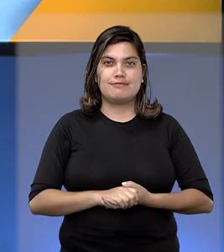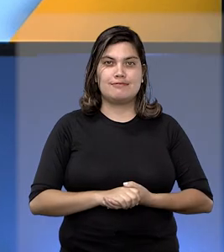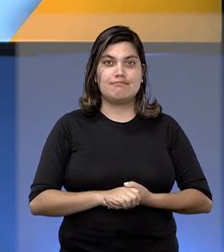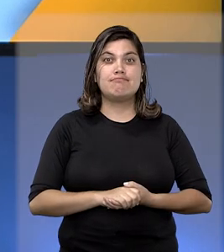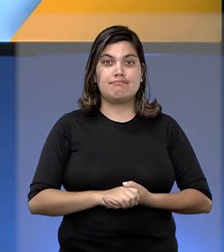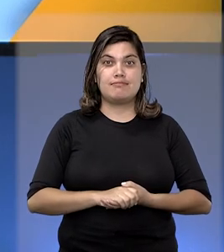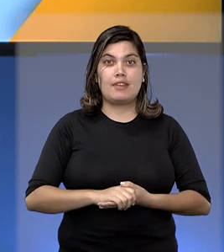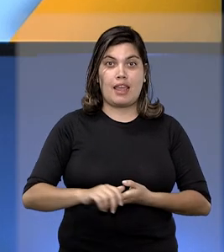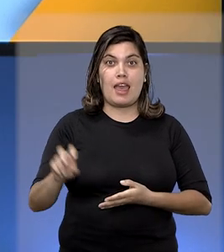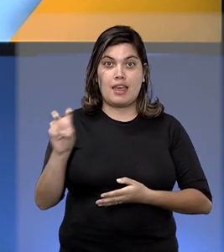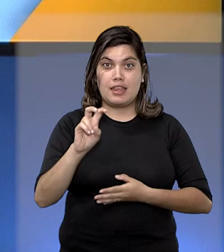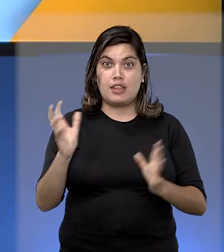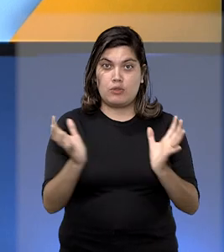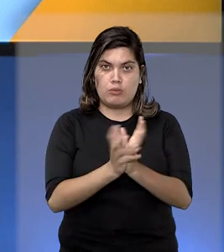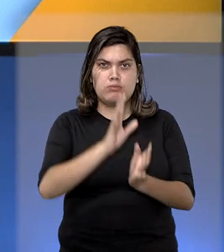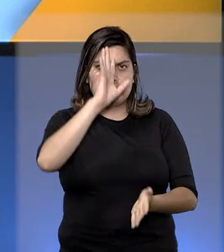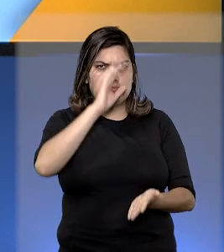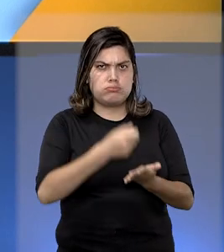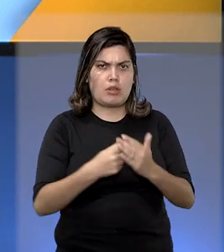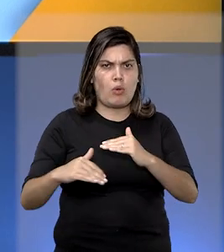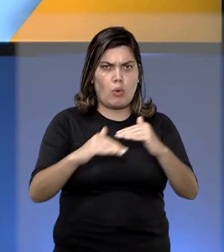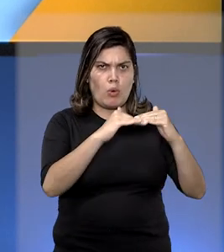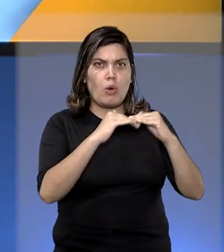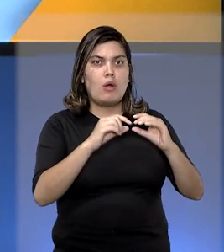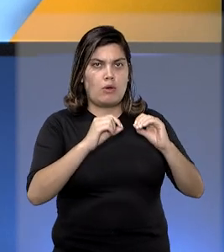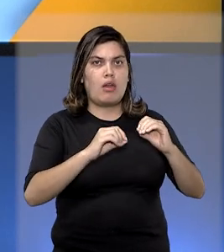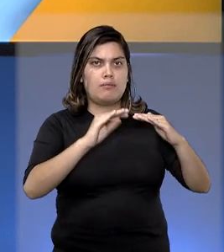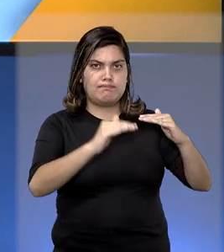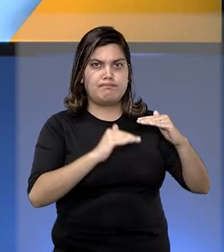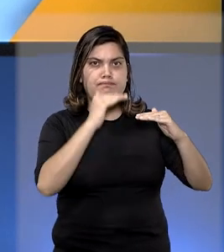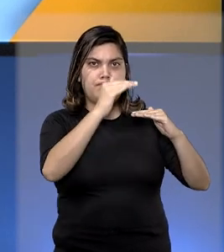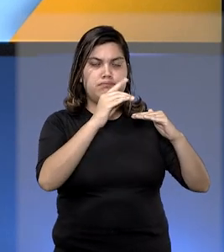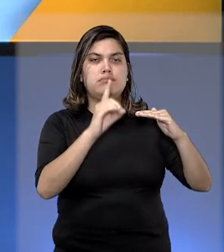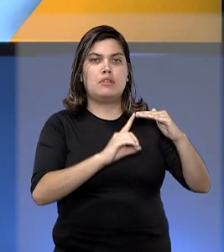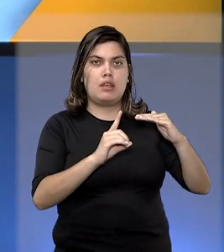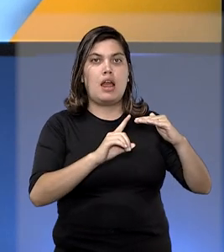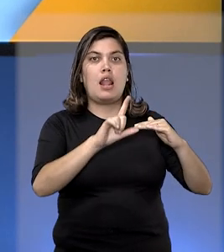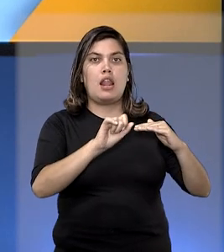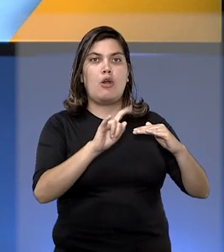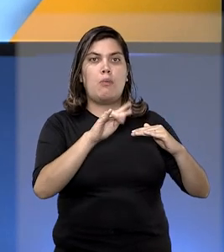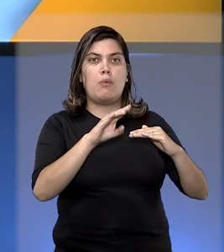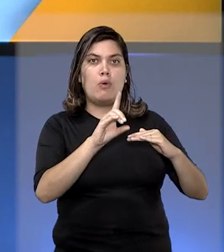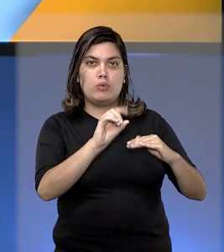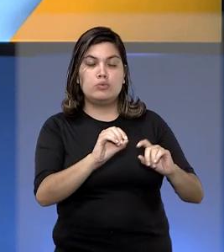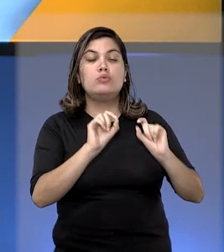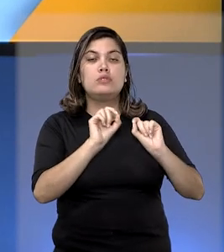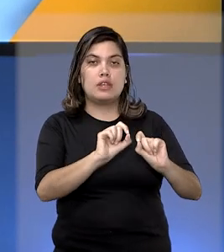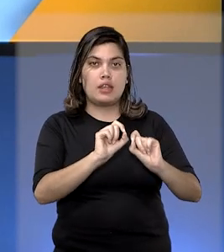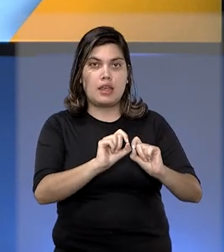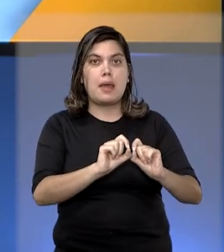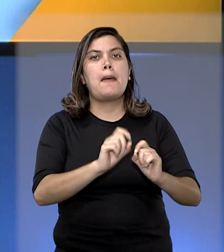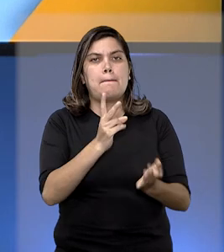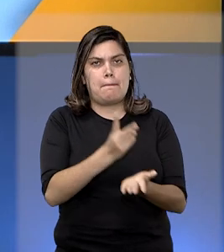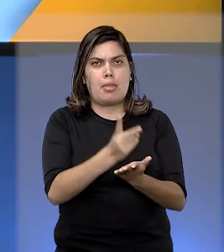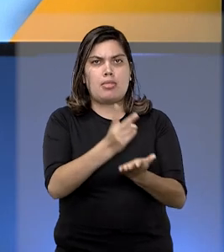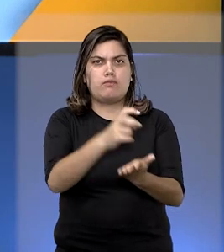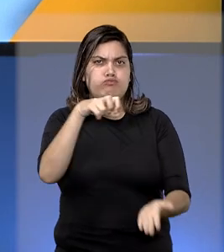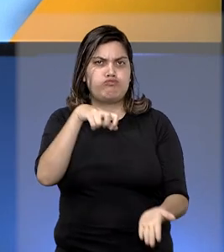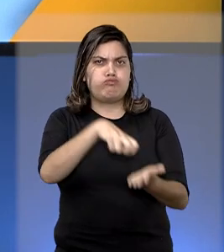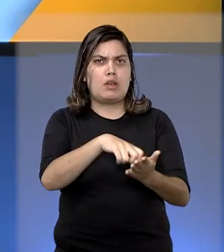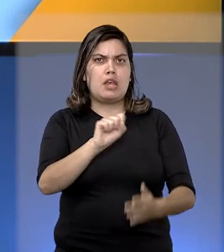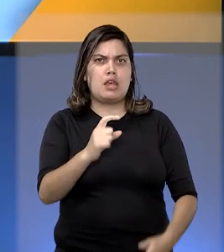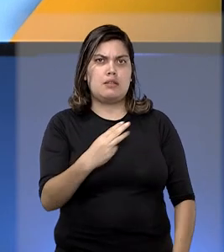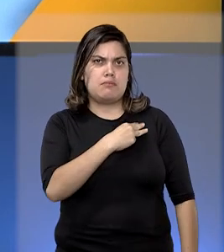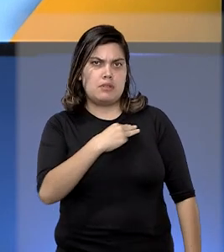A quinta turma confirmou decisão monocrática do desembargador convocado Leopoldo de Arruda Raposo e manteve a